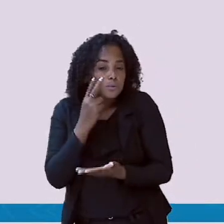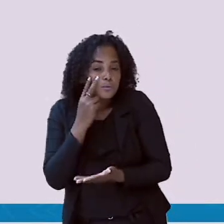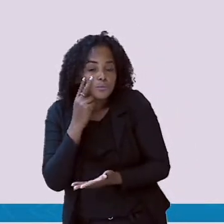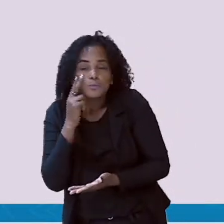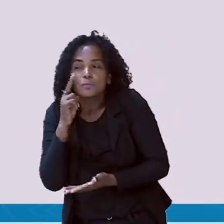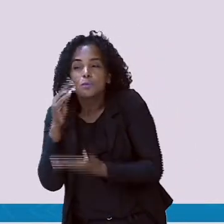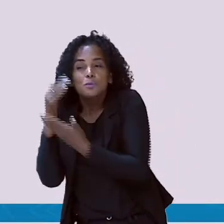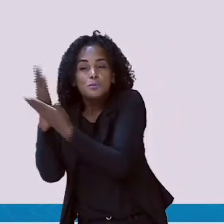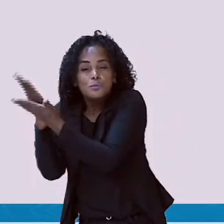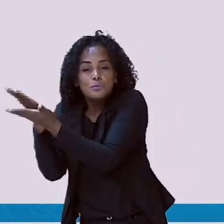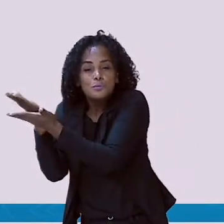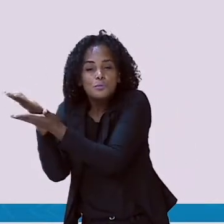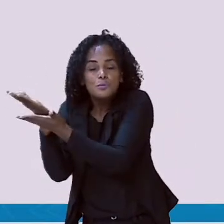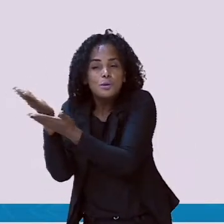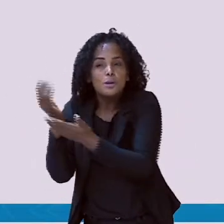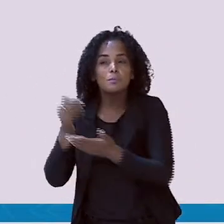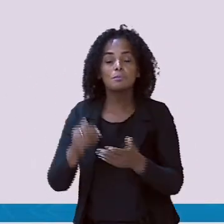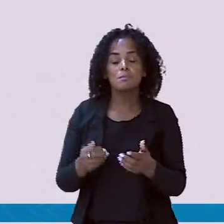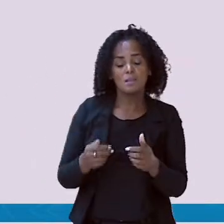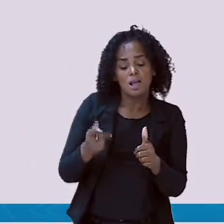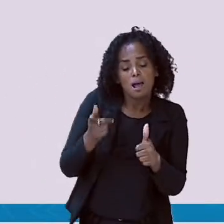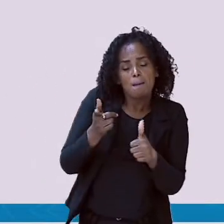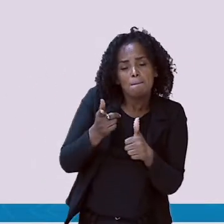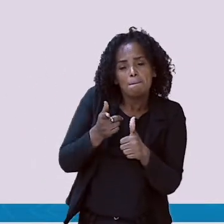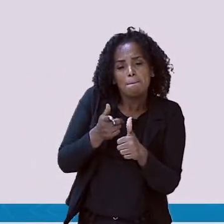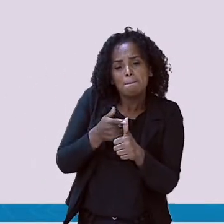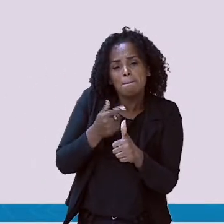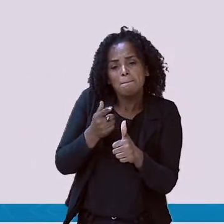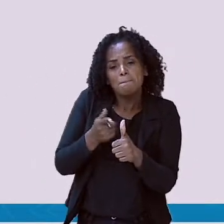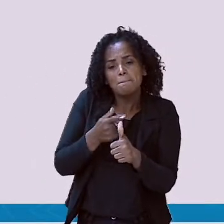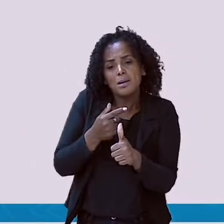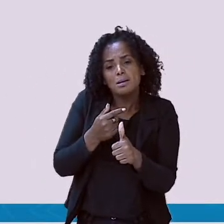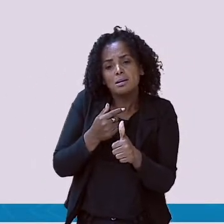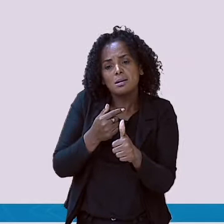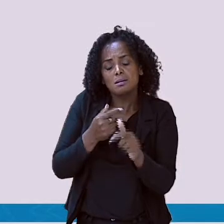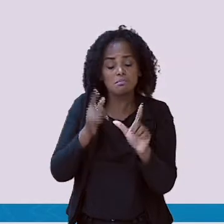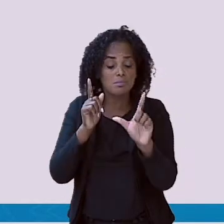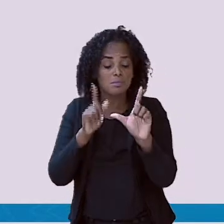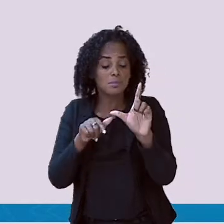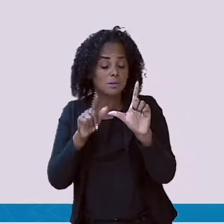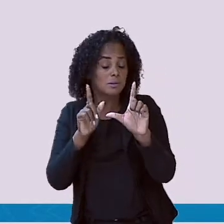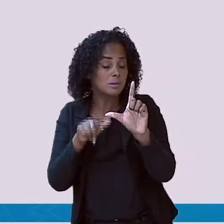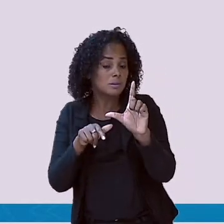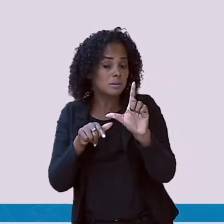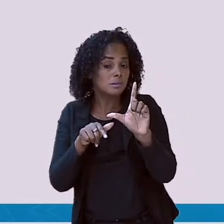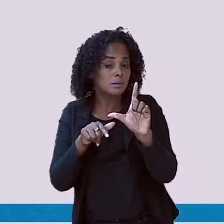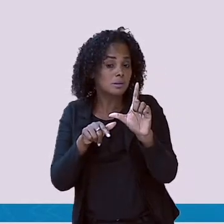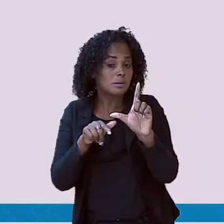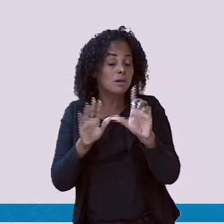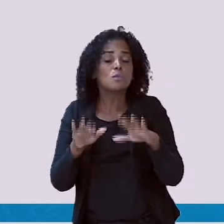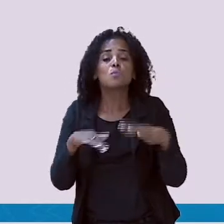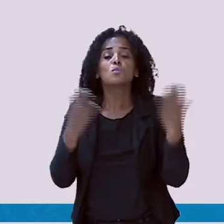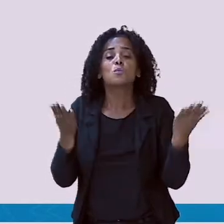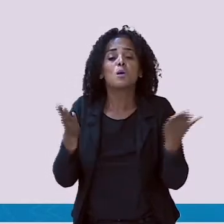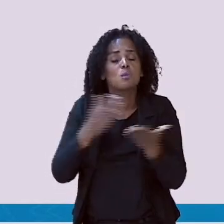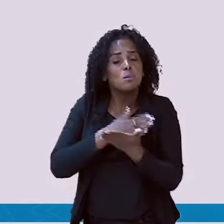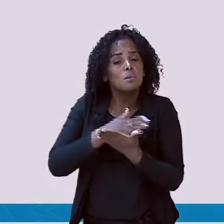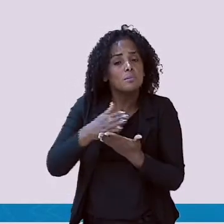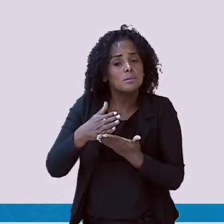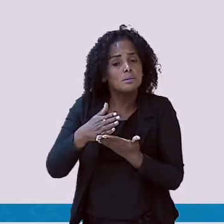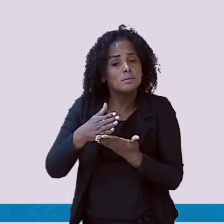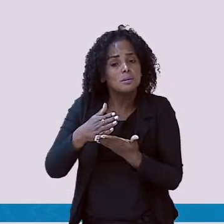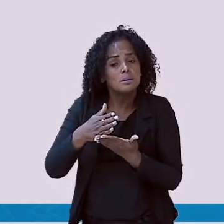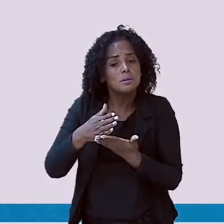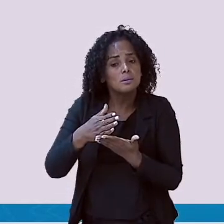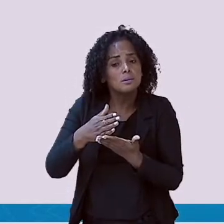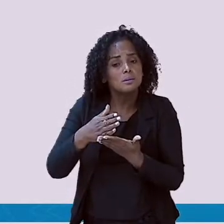aqui! A primeira letra T, sim, é a letra T. Só que a palavra